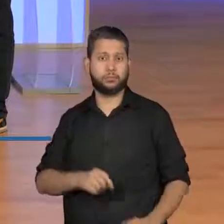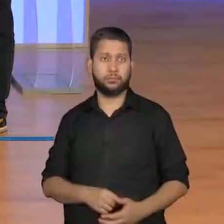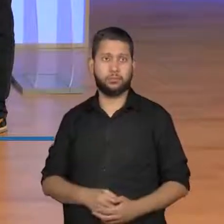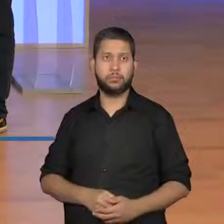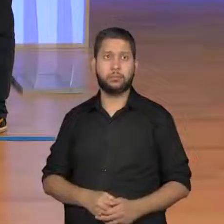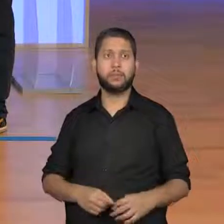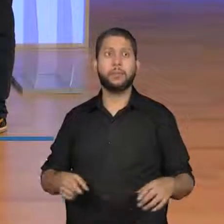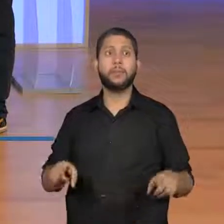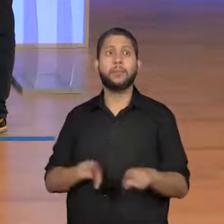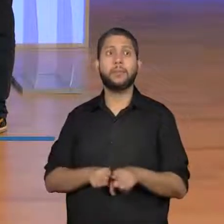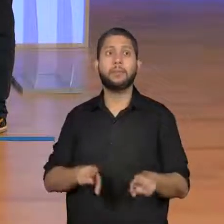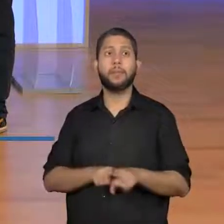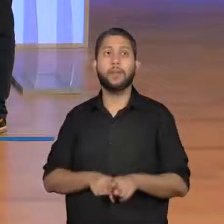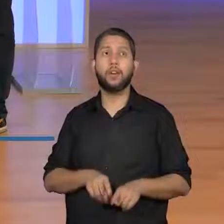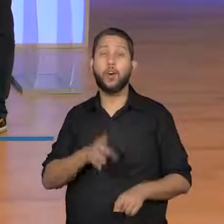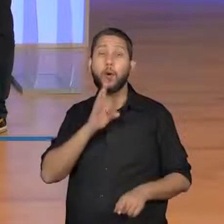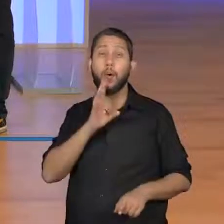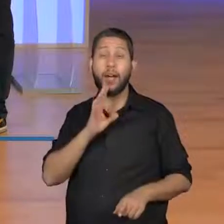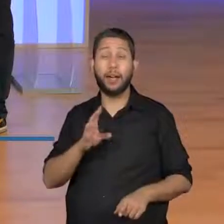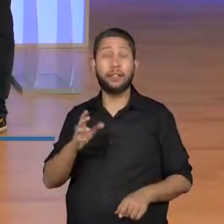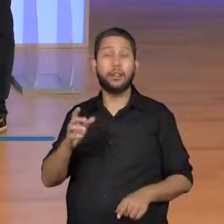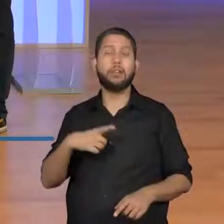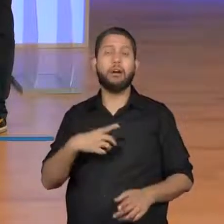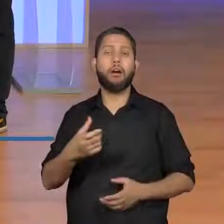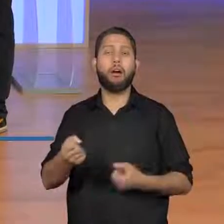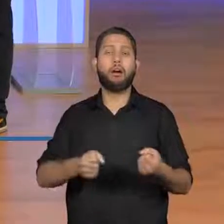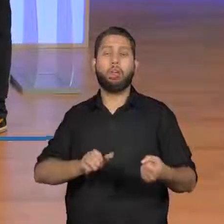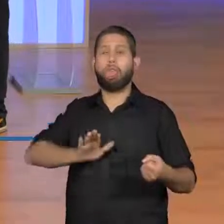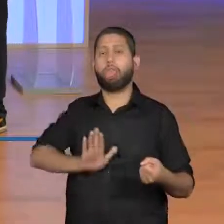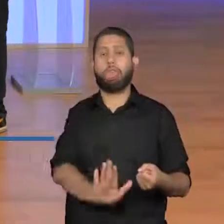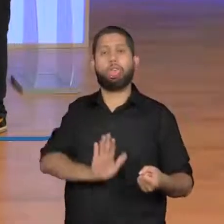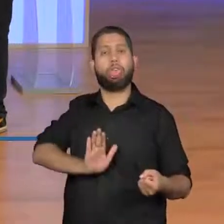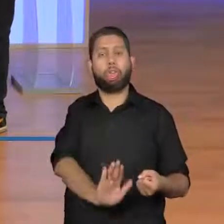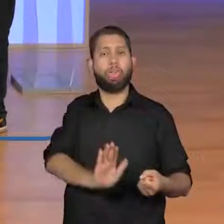buzinas? Nó.